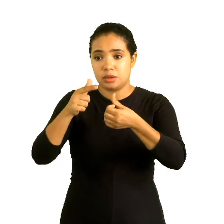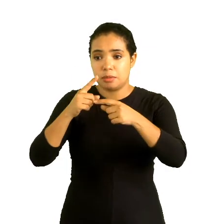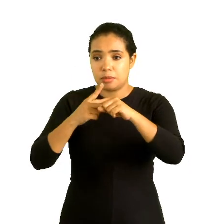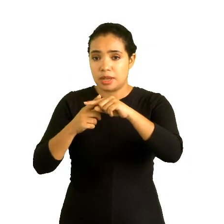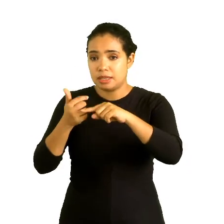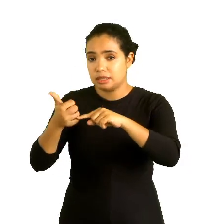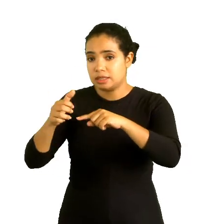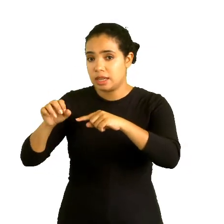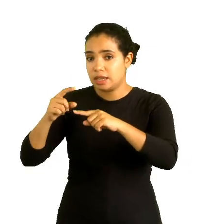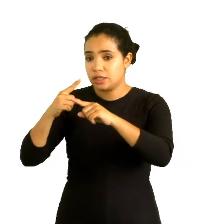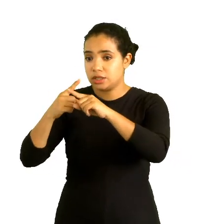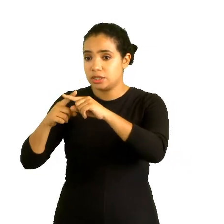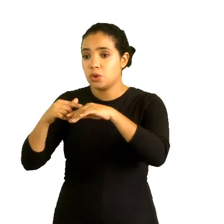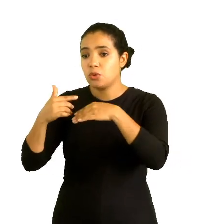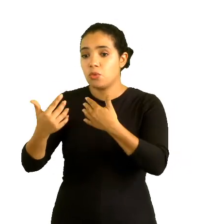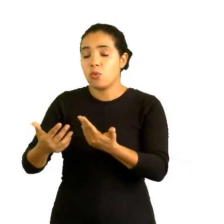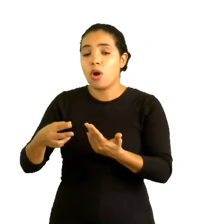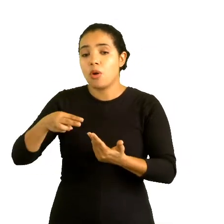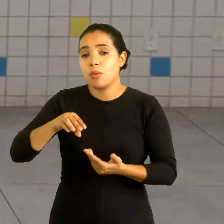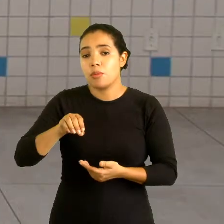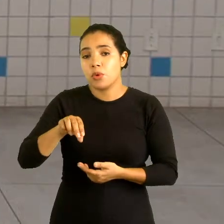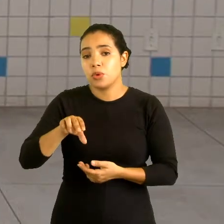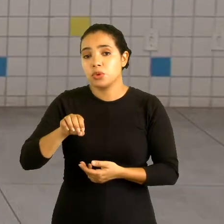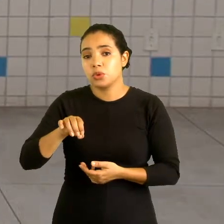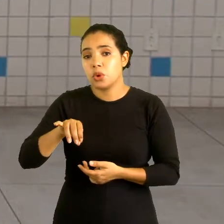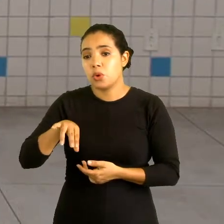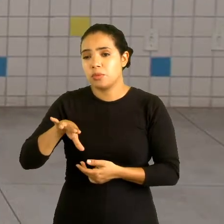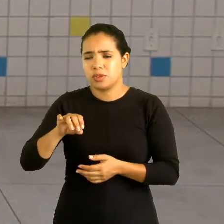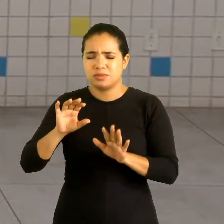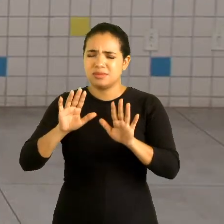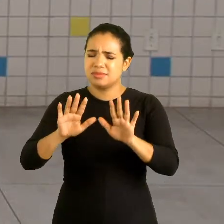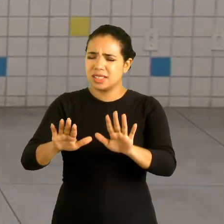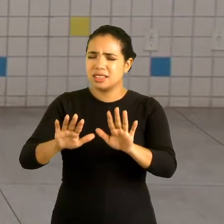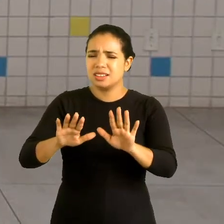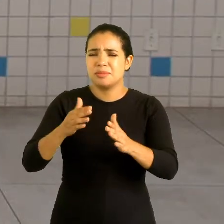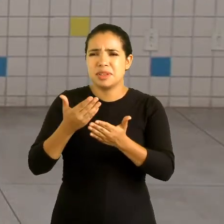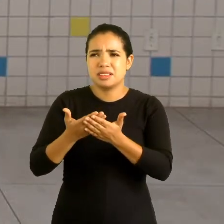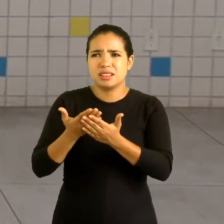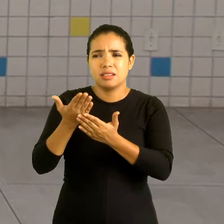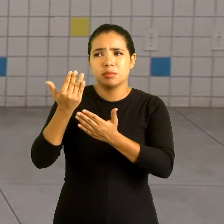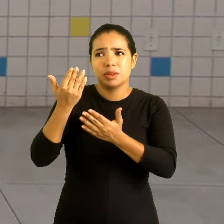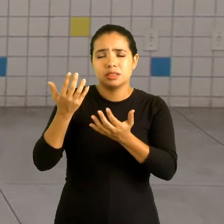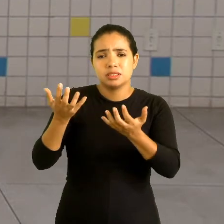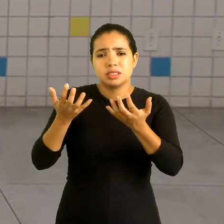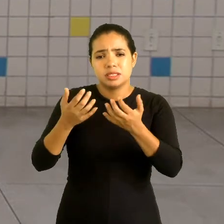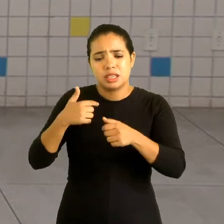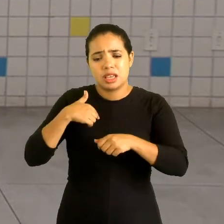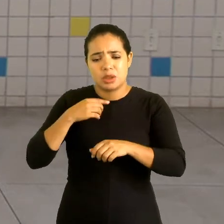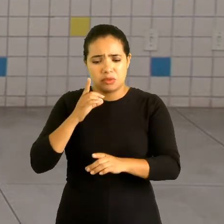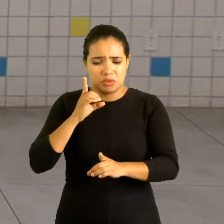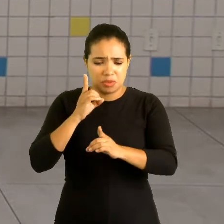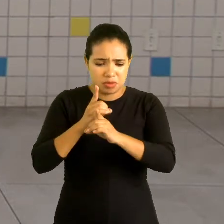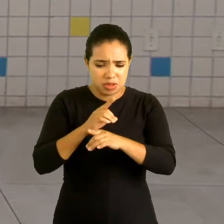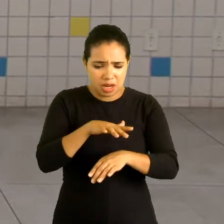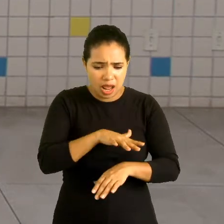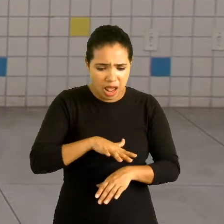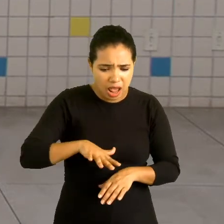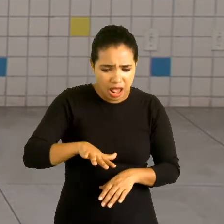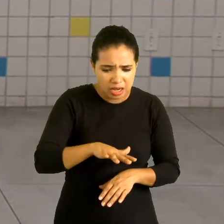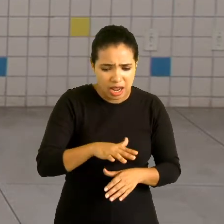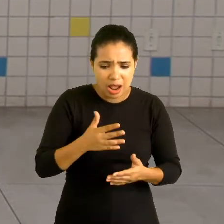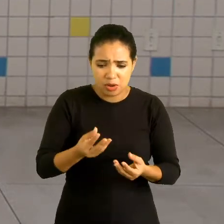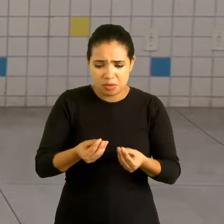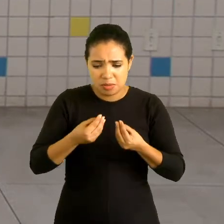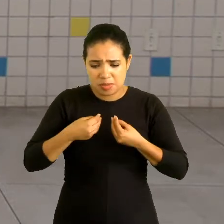que representa o lado desconhecido? Peraí, professor. Mas na aula passada, você queria que eu encontrasse a área. Agora você está me dando a